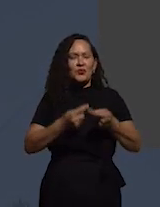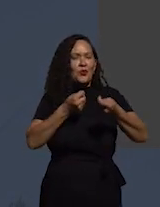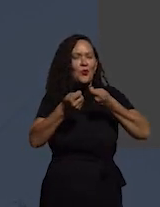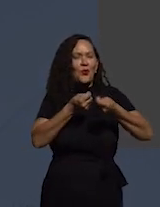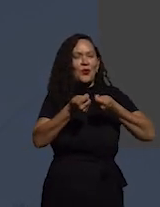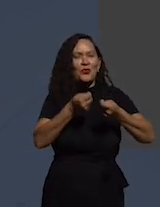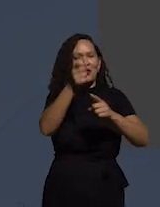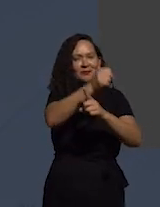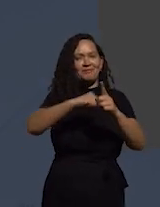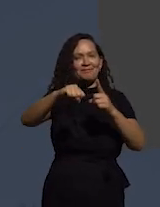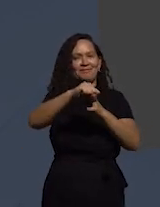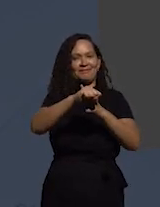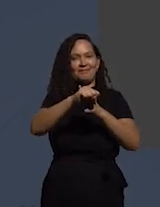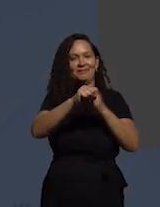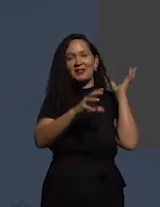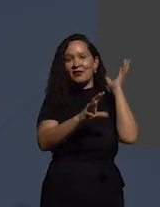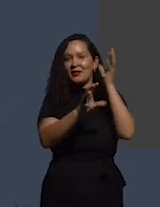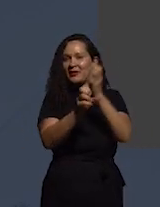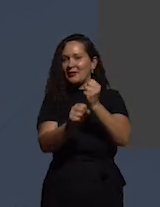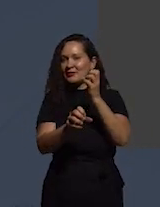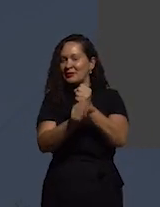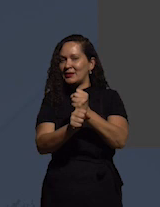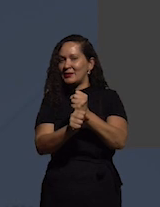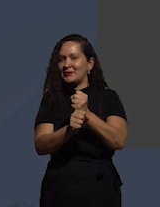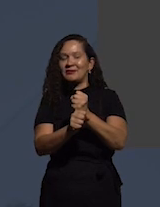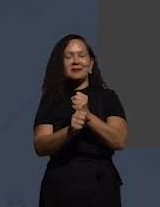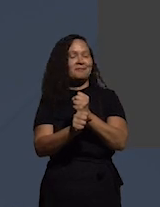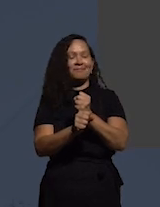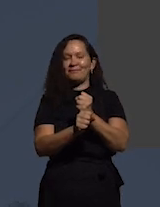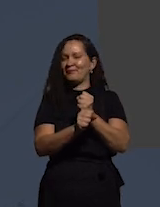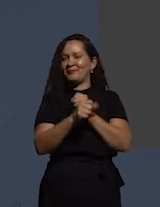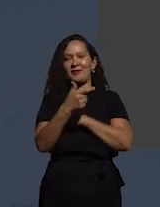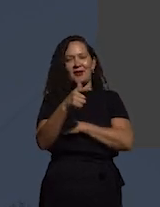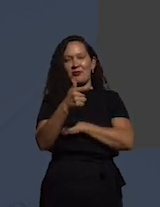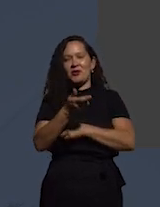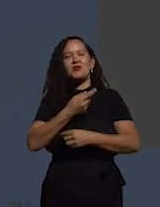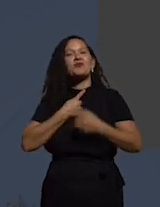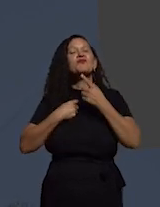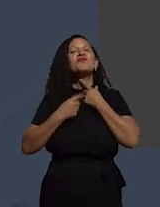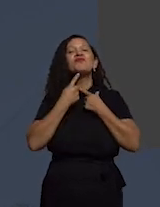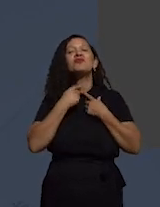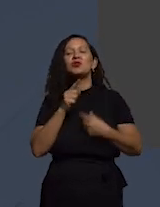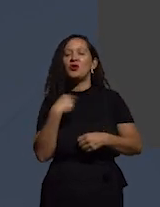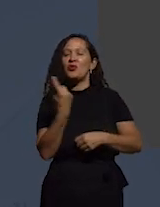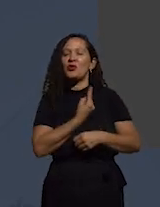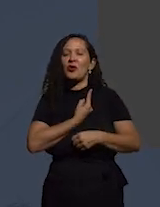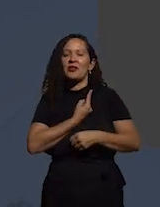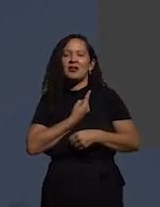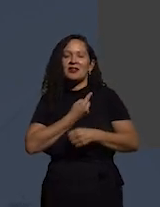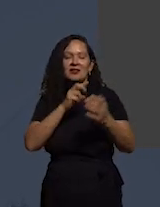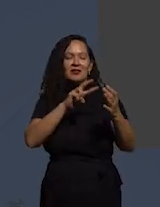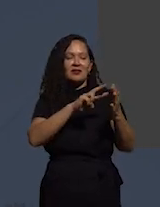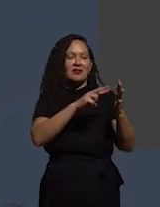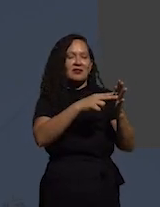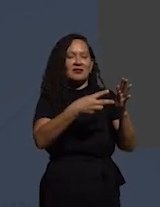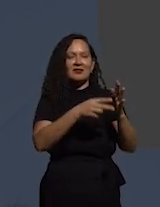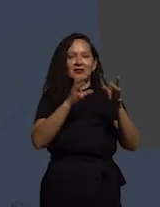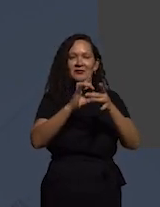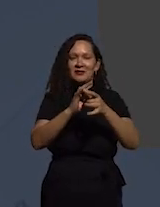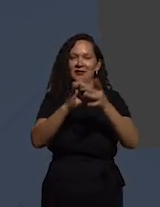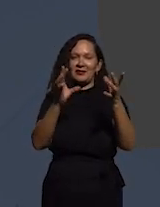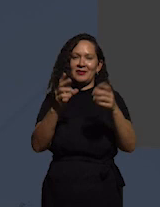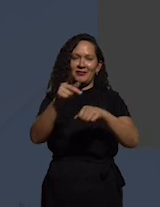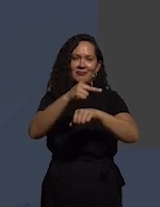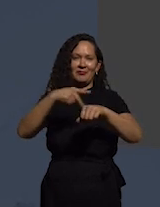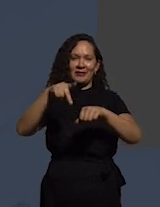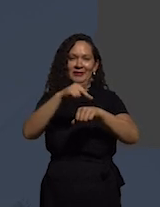os resultados ali são definitivamente não os resultados que nós gostaríamos de ter de um país livre então existe um preço a se pagar